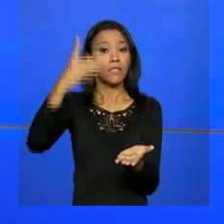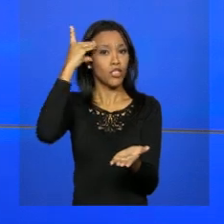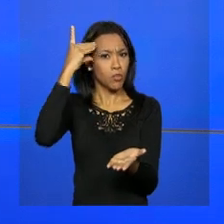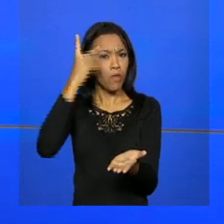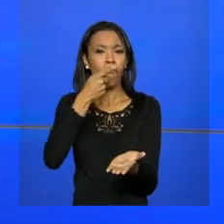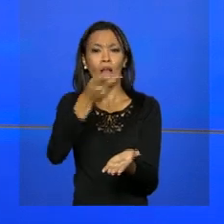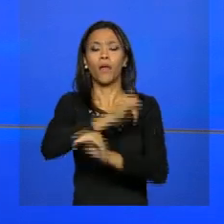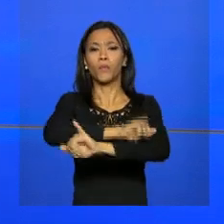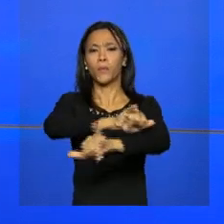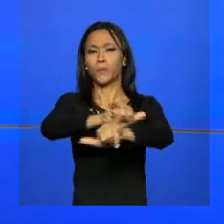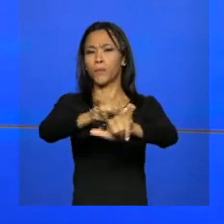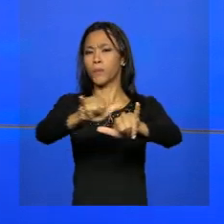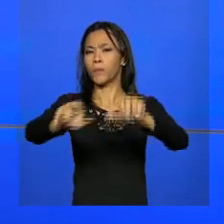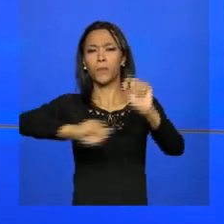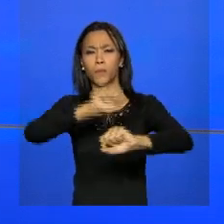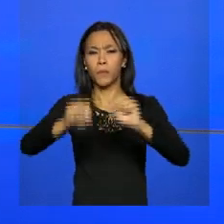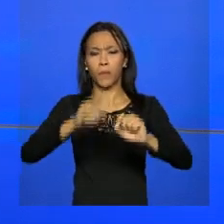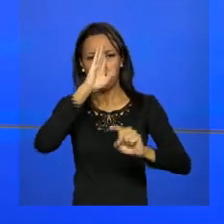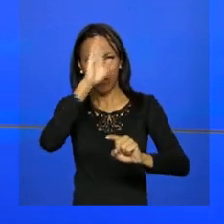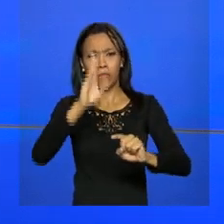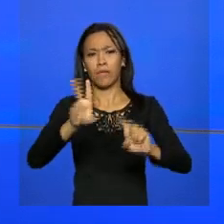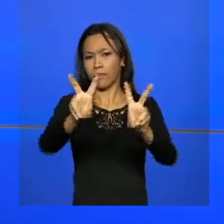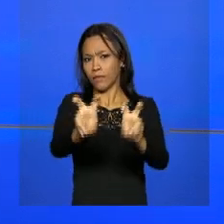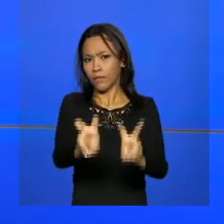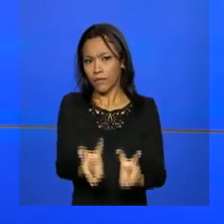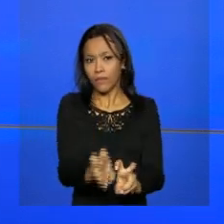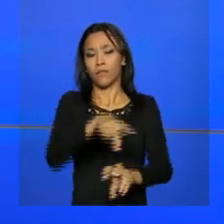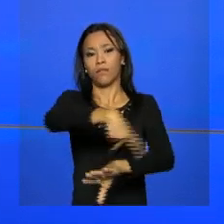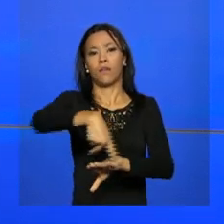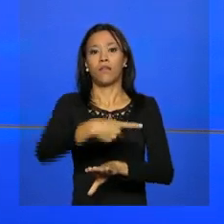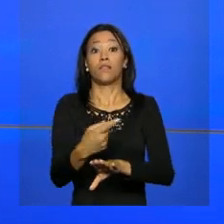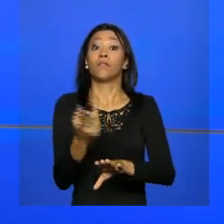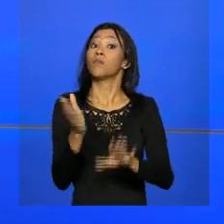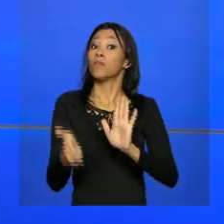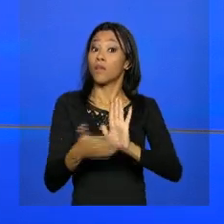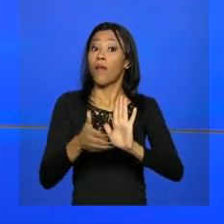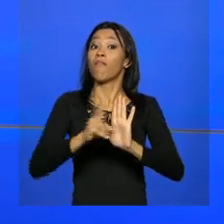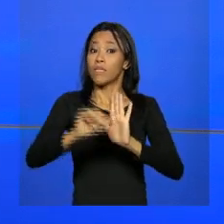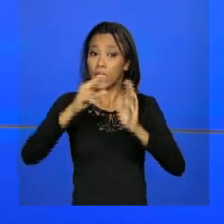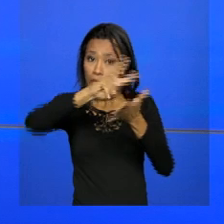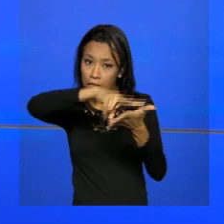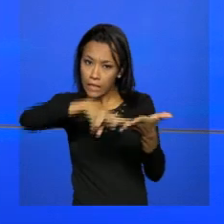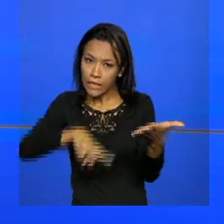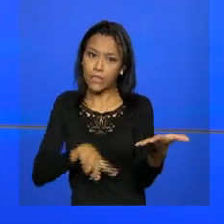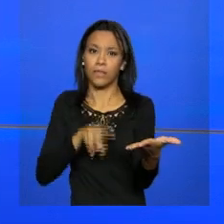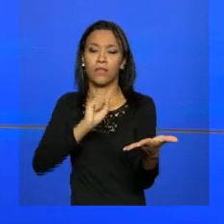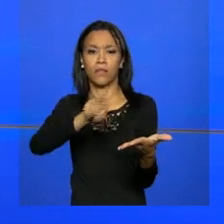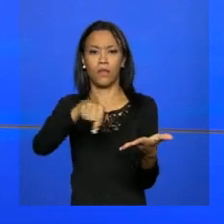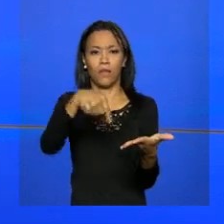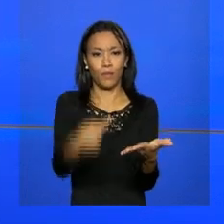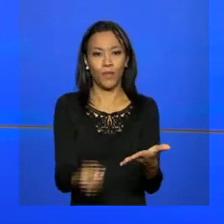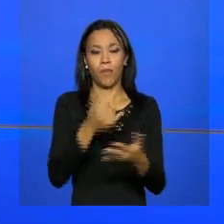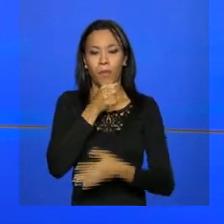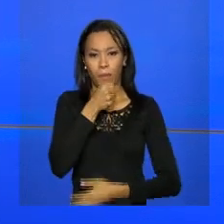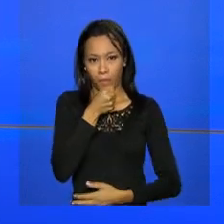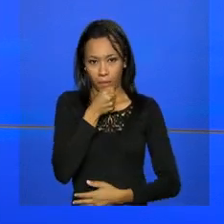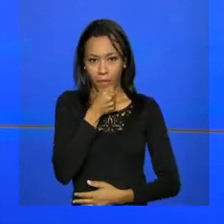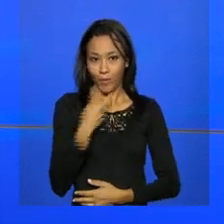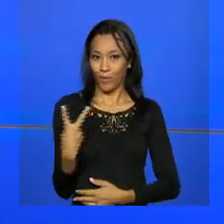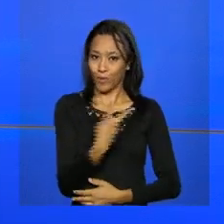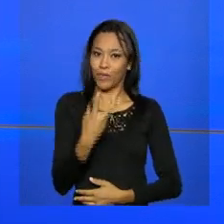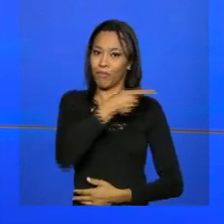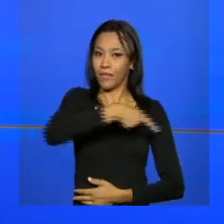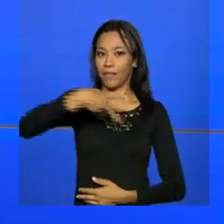população as prioridades do país para este ano. As mensagens serão lidas em plenário, seguidas de pronunciamentos dos